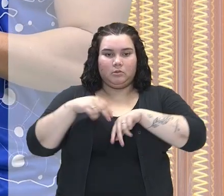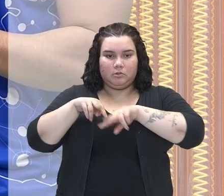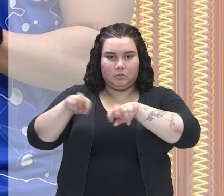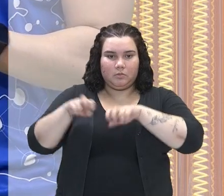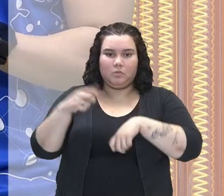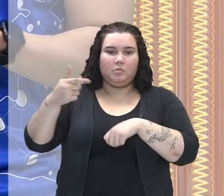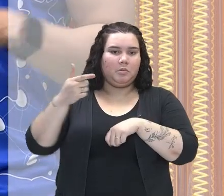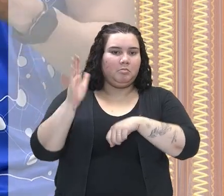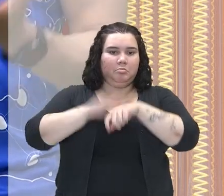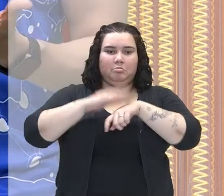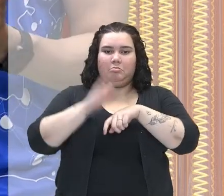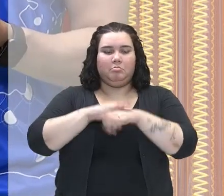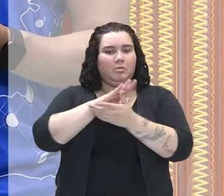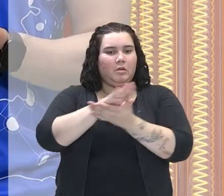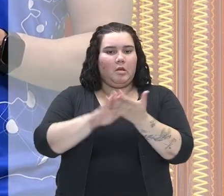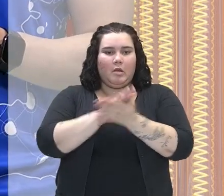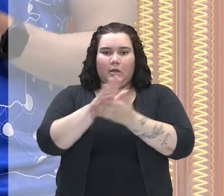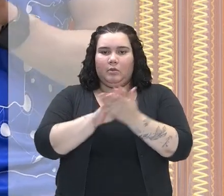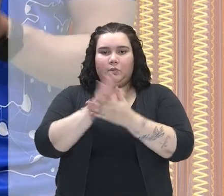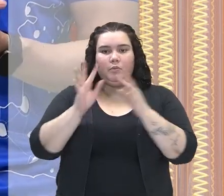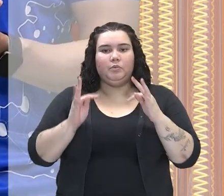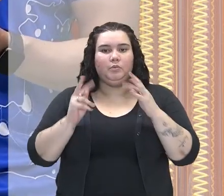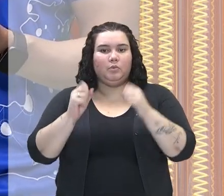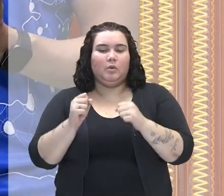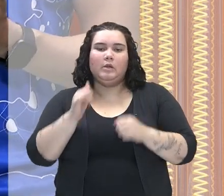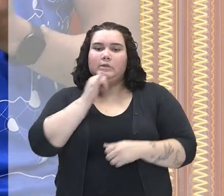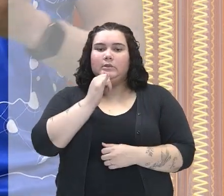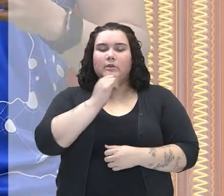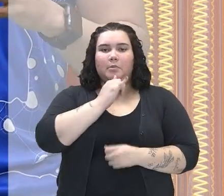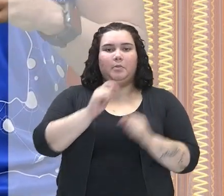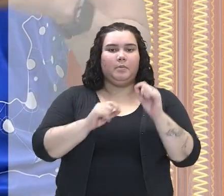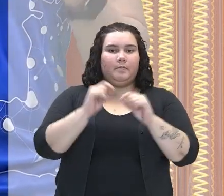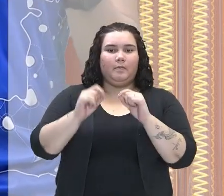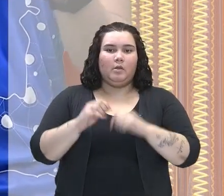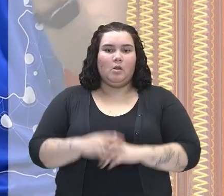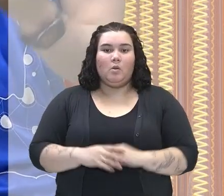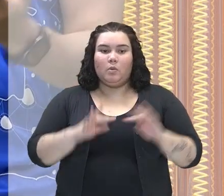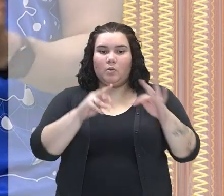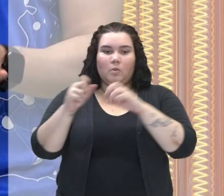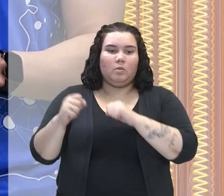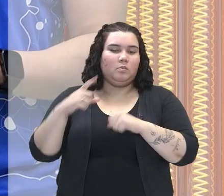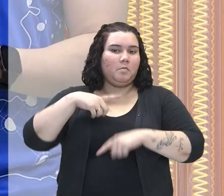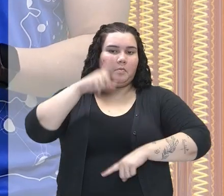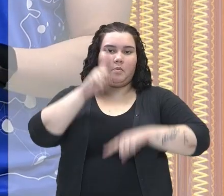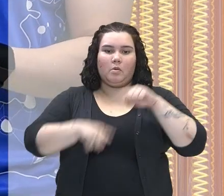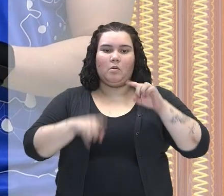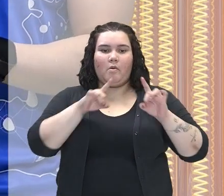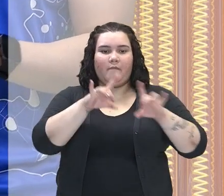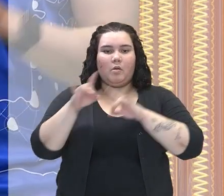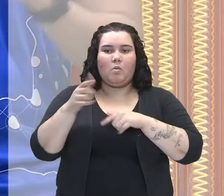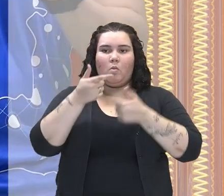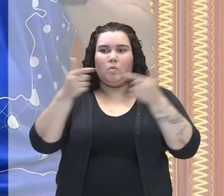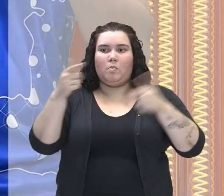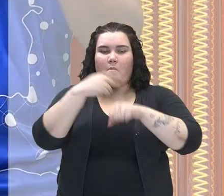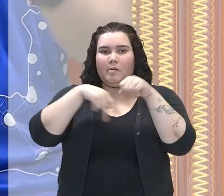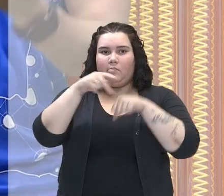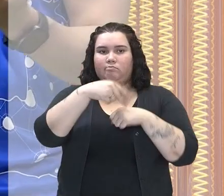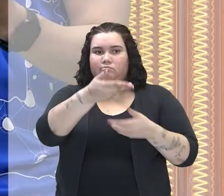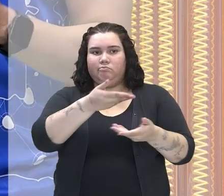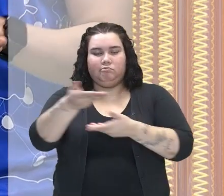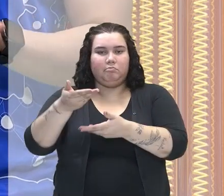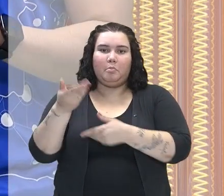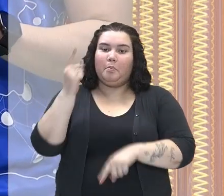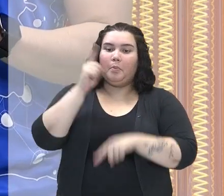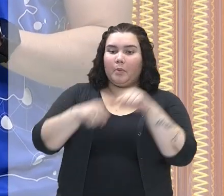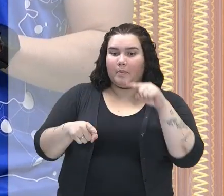autonomia alguma, tá? Tanto é que elas eram impedidas ali de manterem relações comerciais com outros países, certo? Eram impedidas